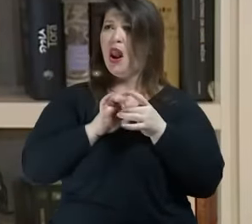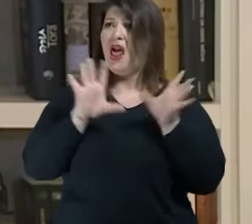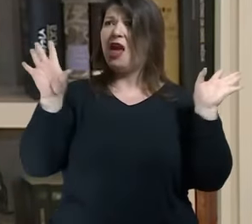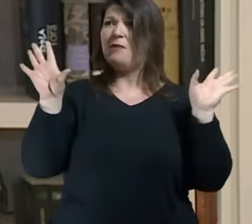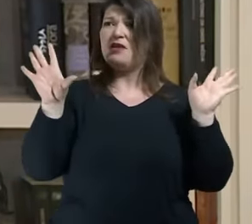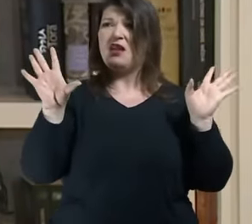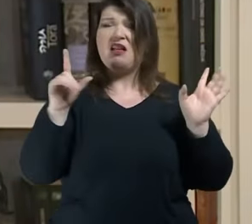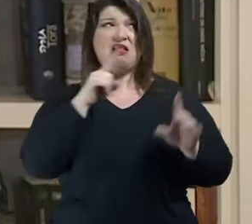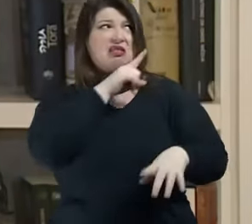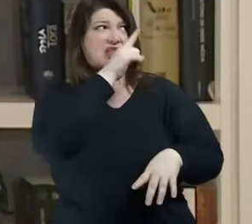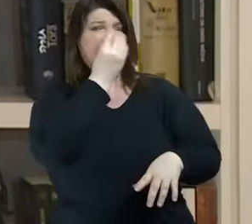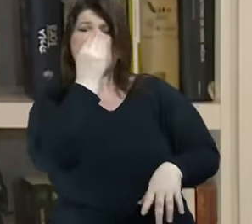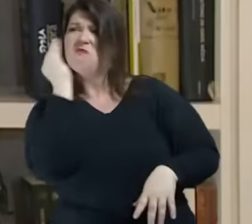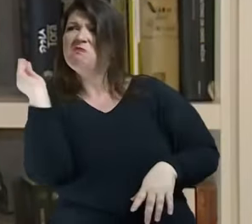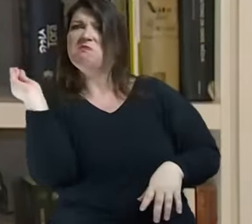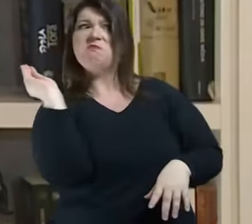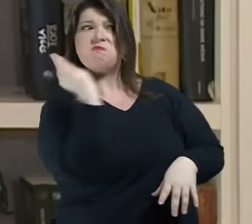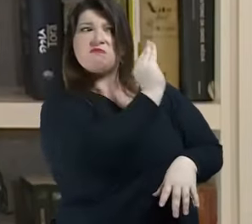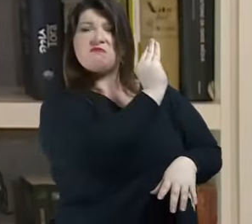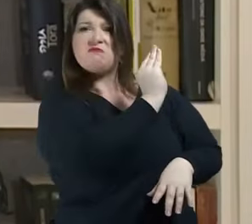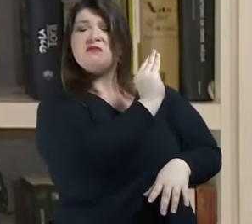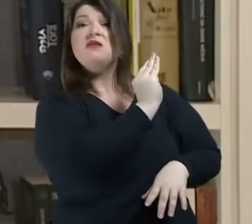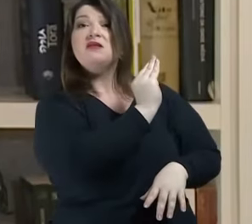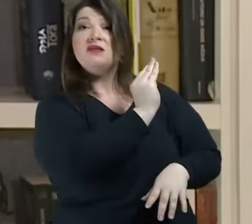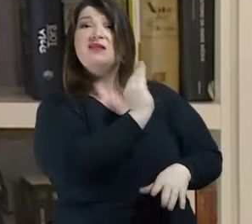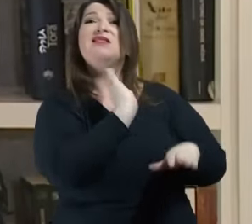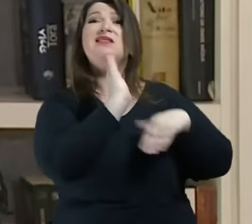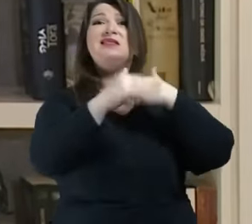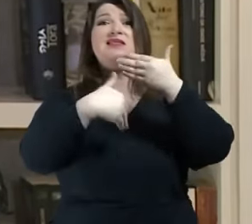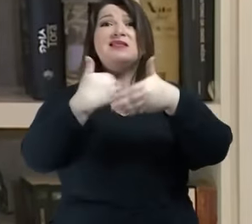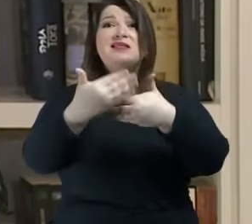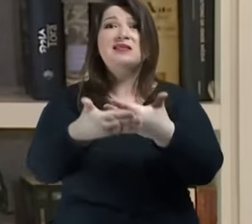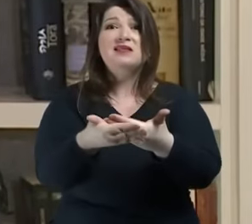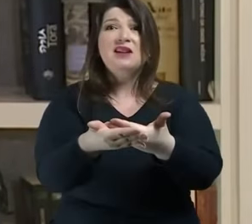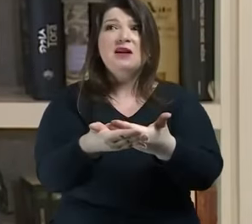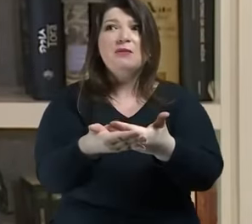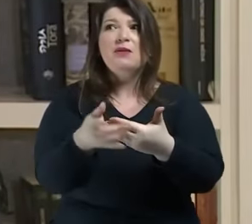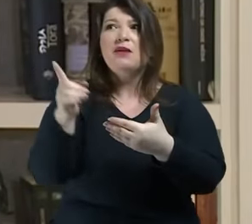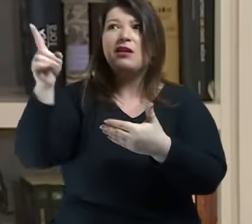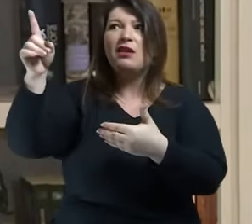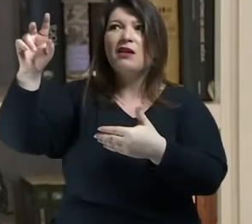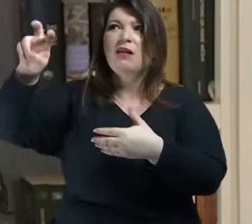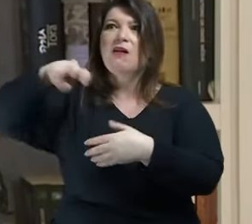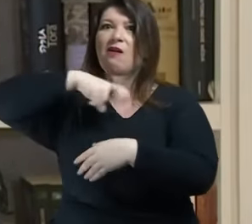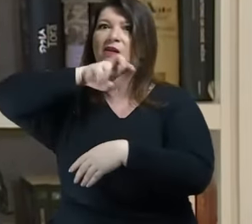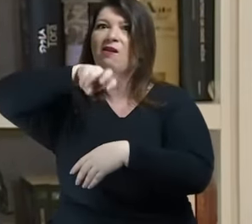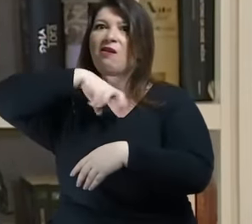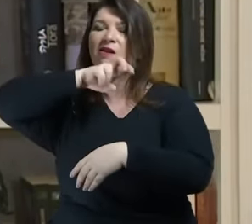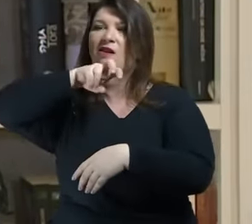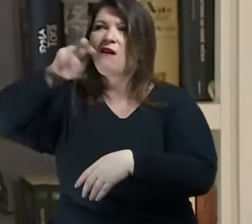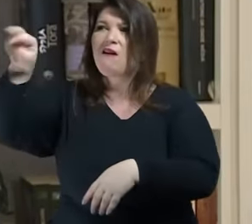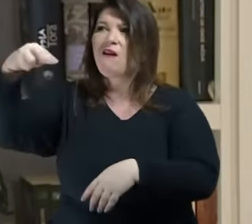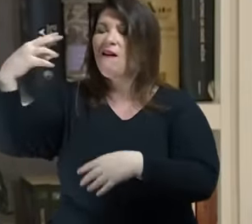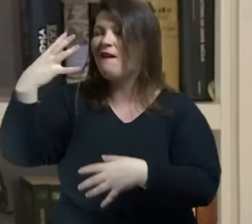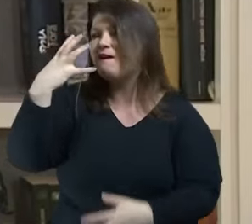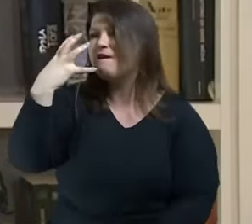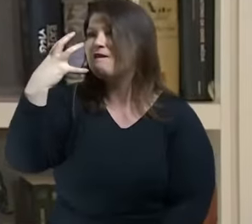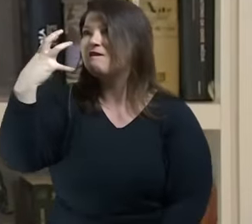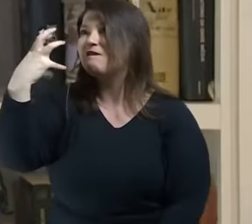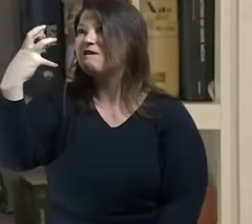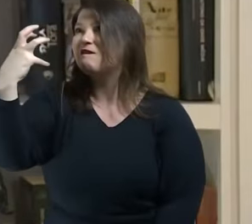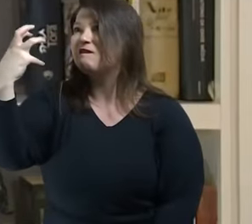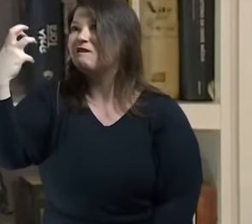vontade expressa de Deus cederam a conversa da serpente e tomaram um ato de